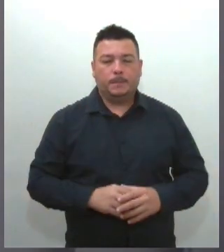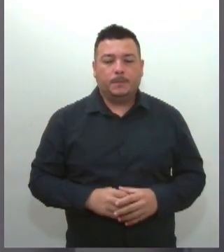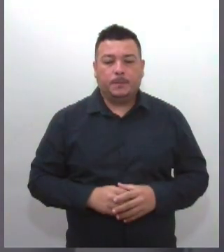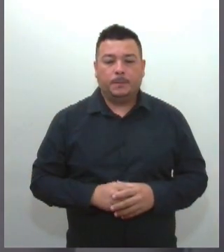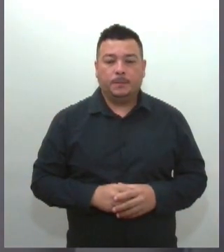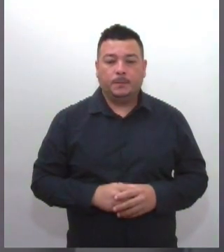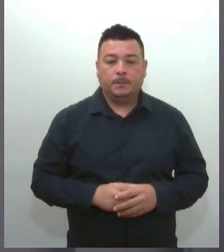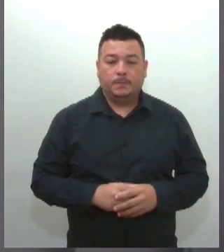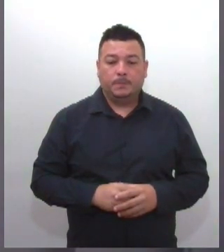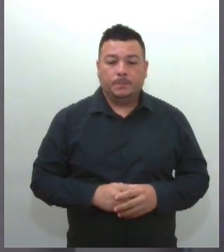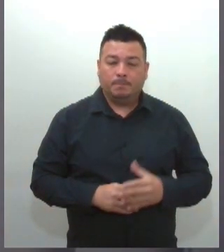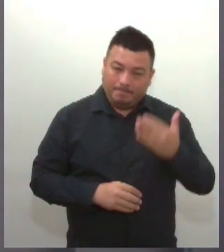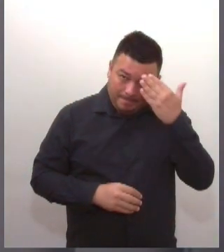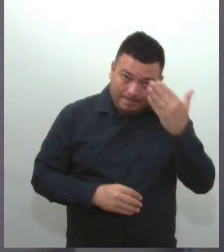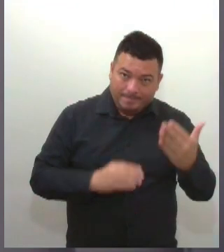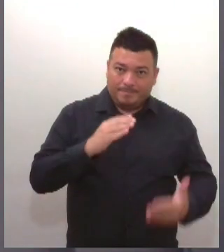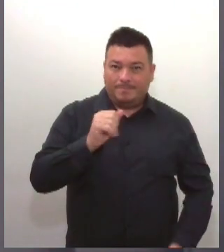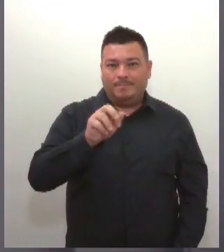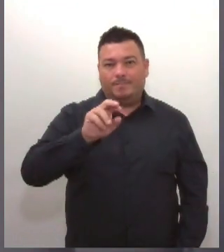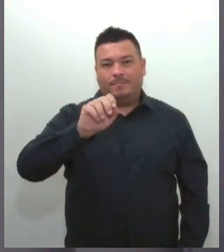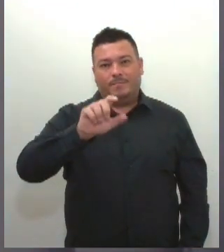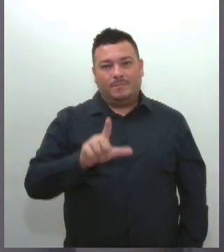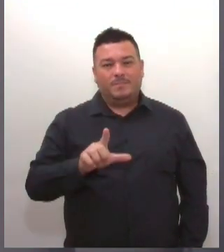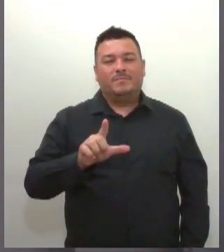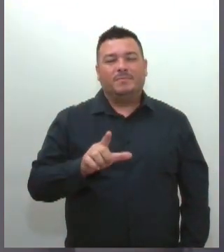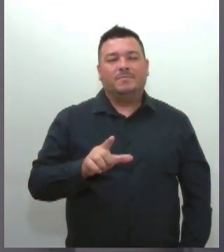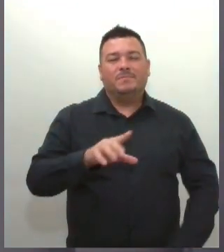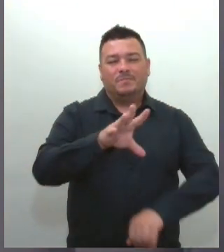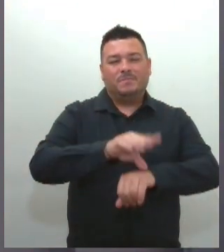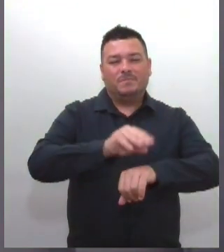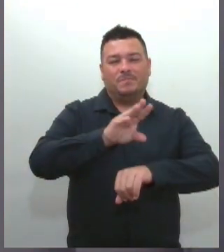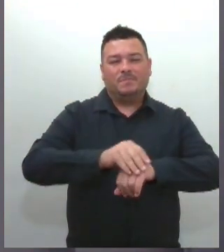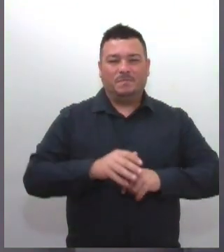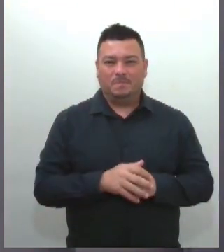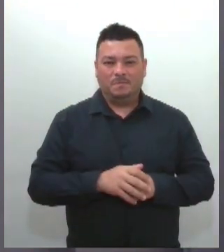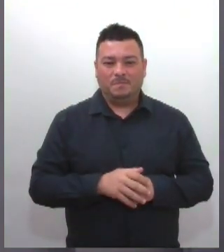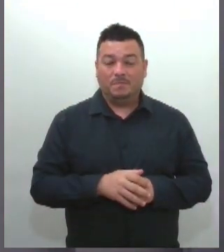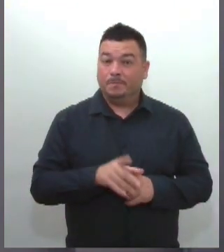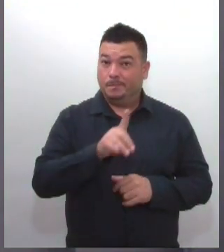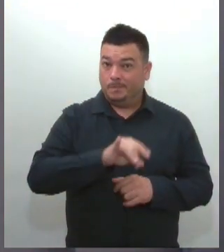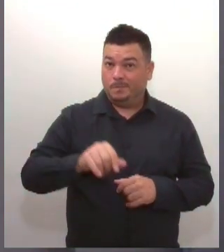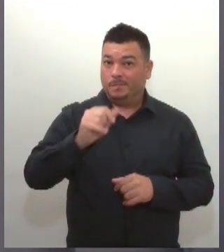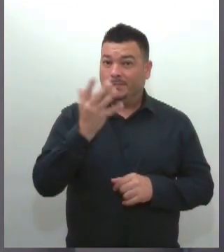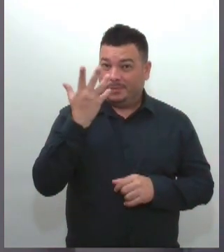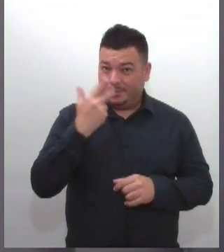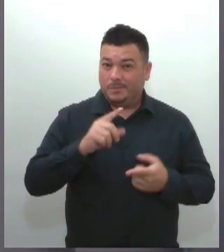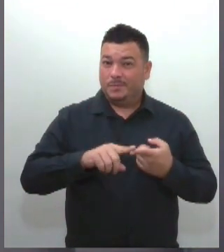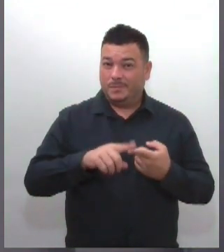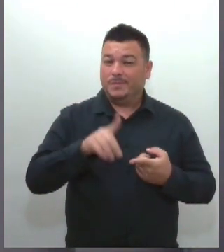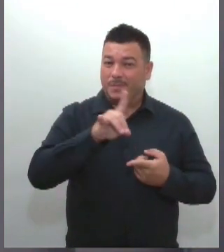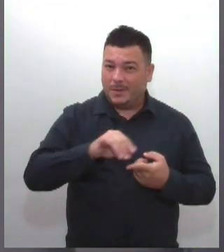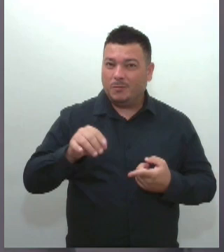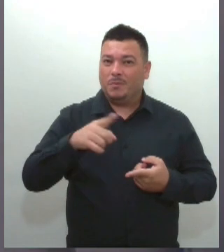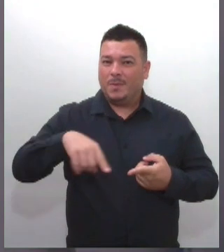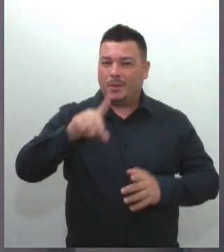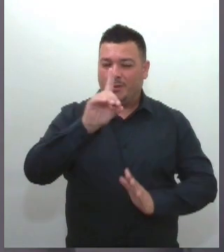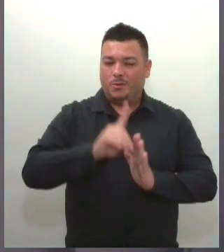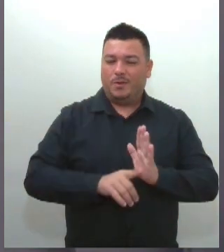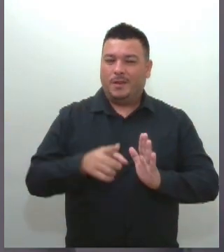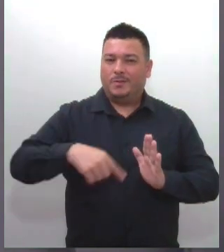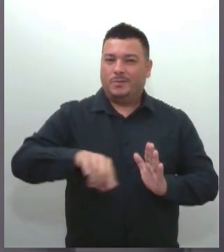Obrigada, Caroline, pelas informações. E olha só, o Dia das Crianças também é uma data para que os direitos das crianças sejam